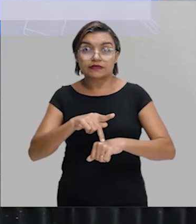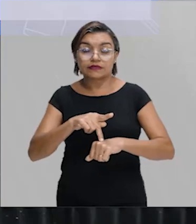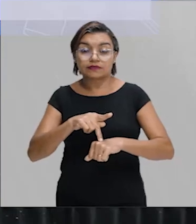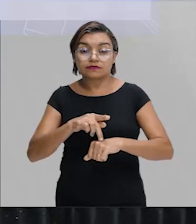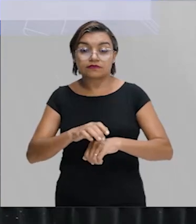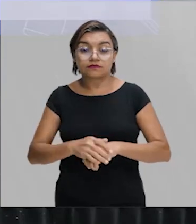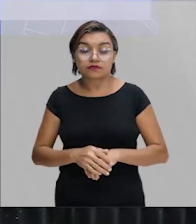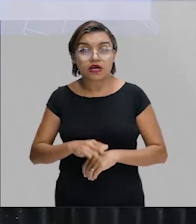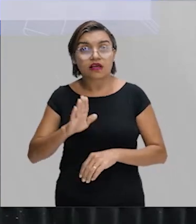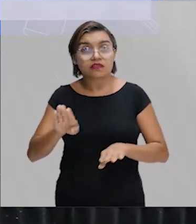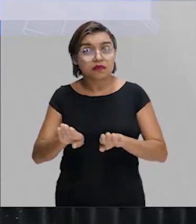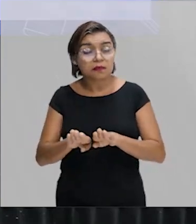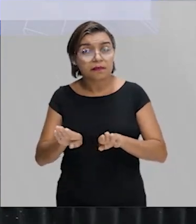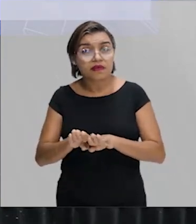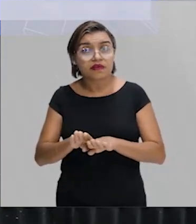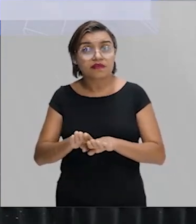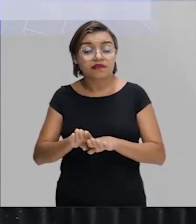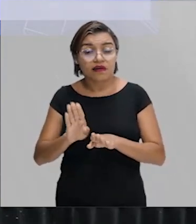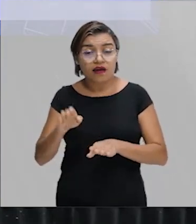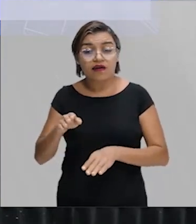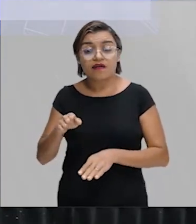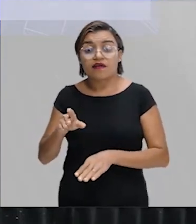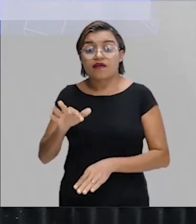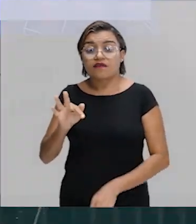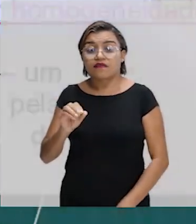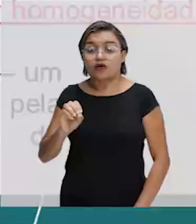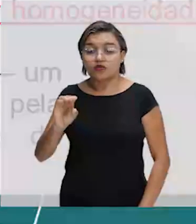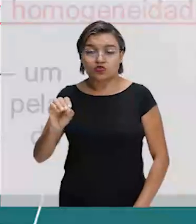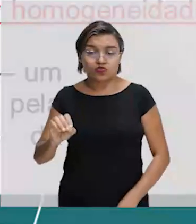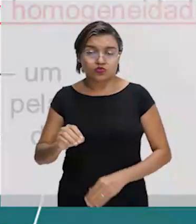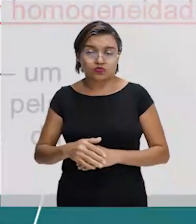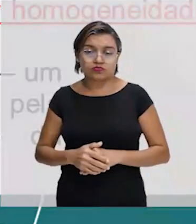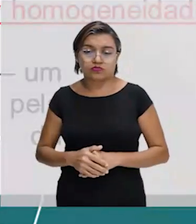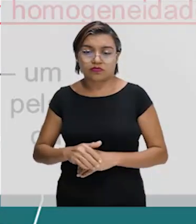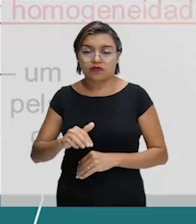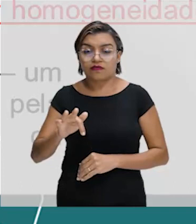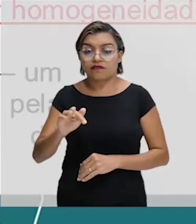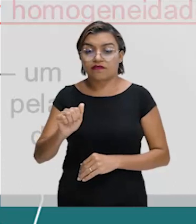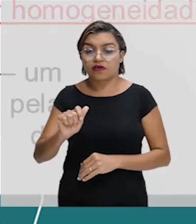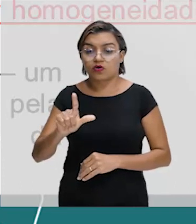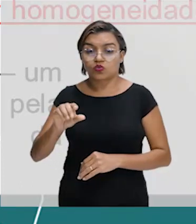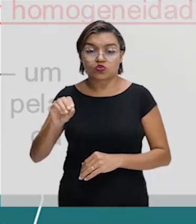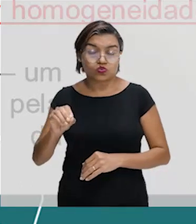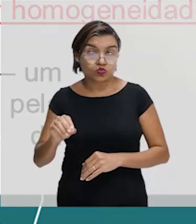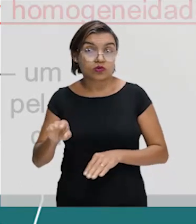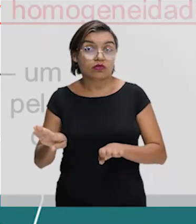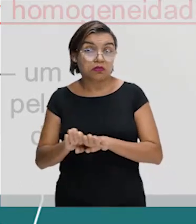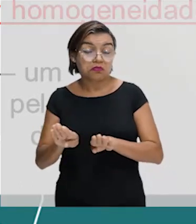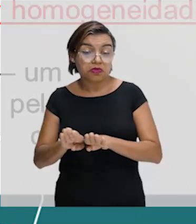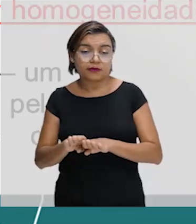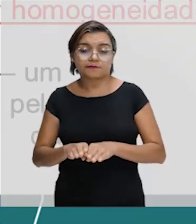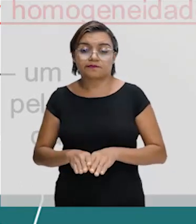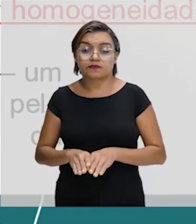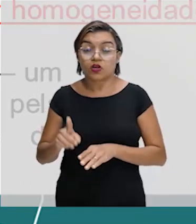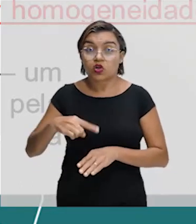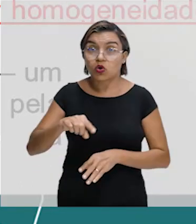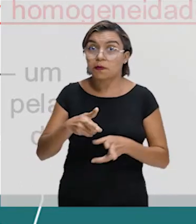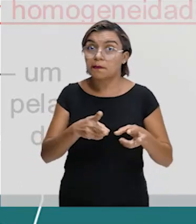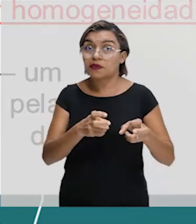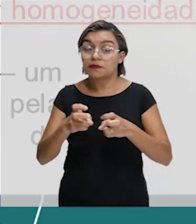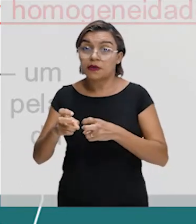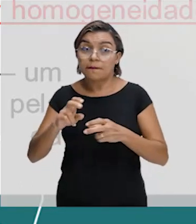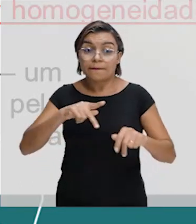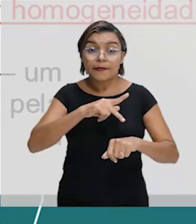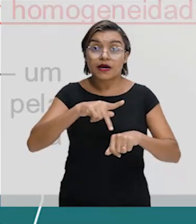tempo. Isso também é falso, galera. Muita atenção, galera. O que nós vamos perceber, em principalmente países com grande desigualdade